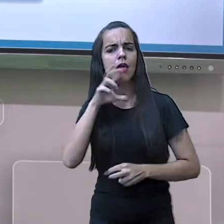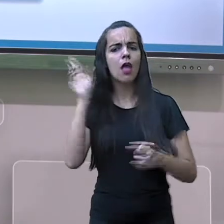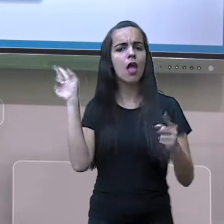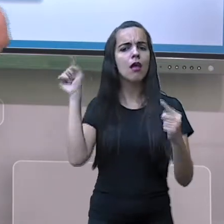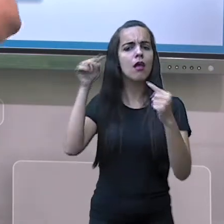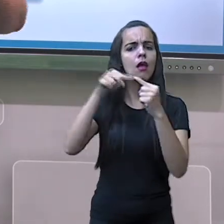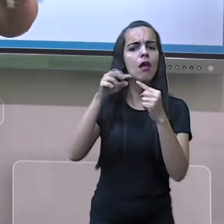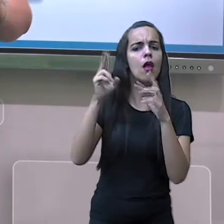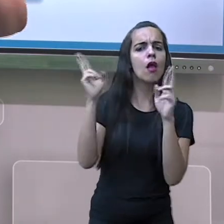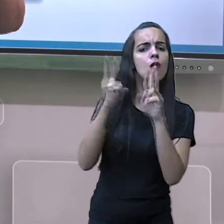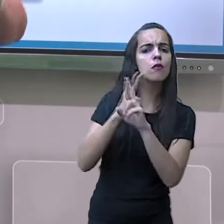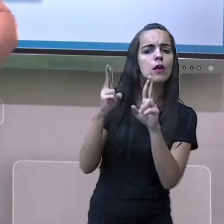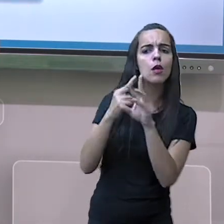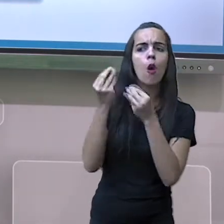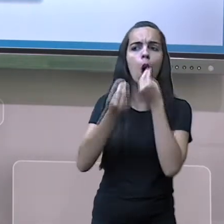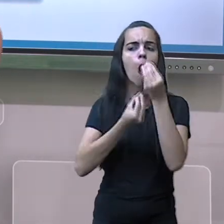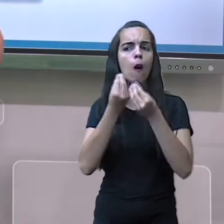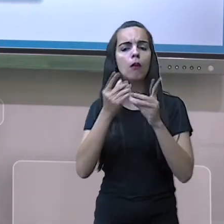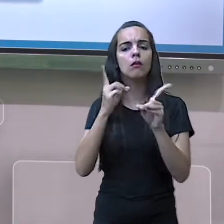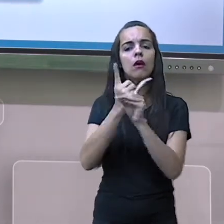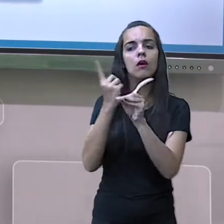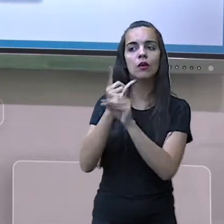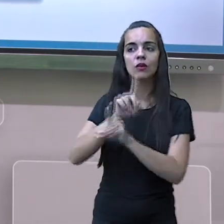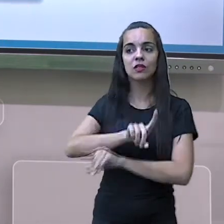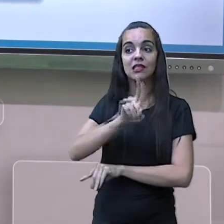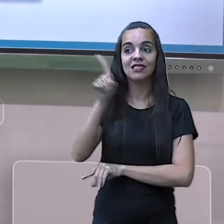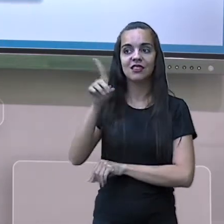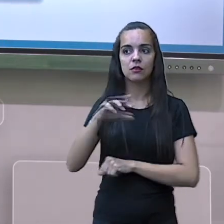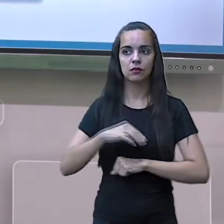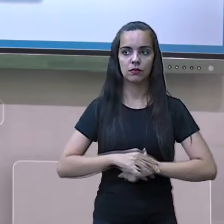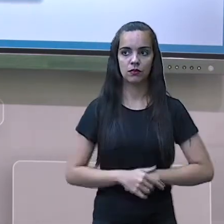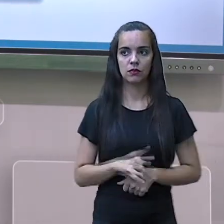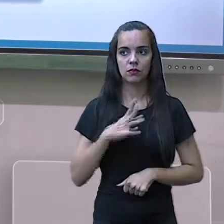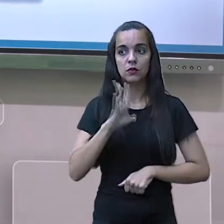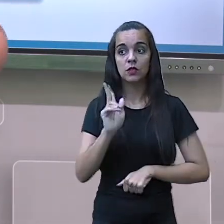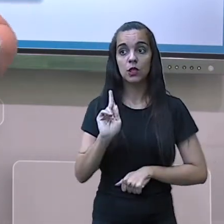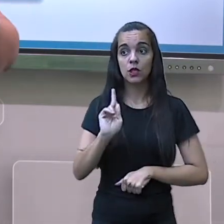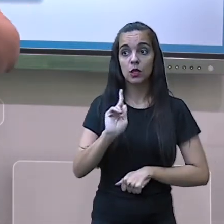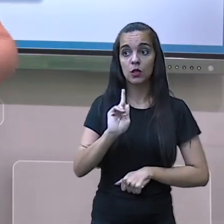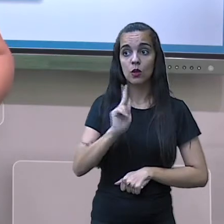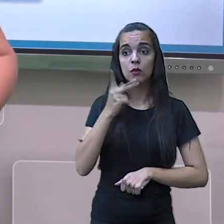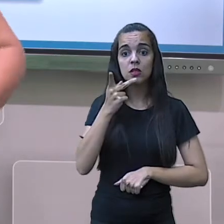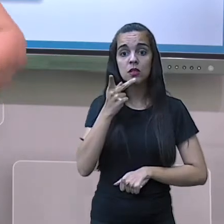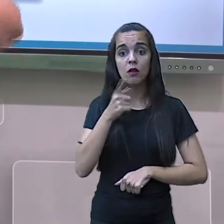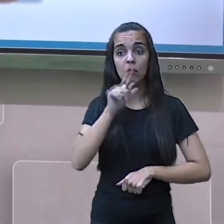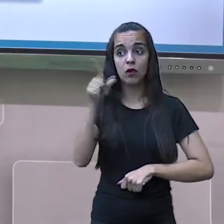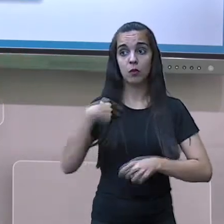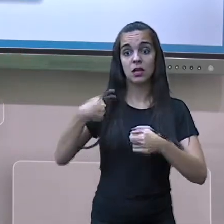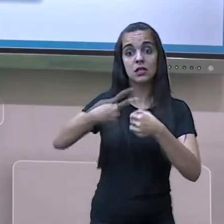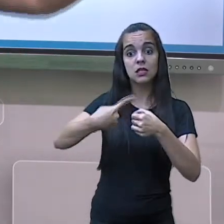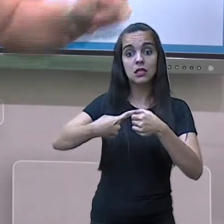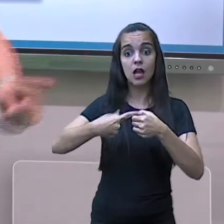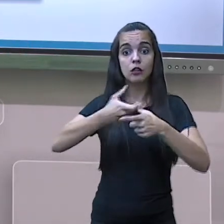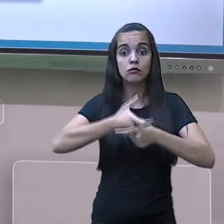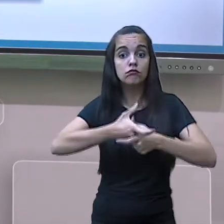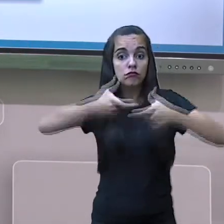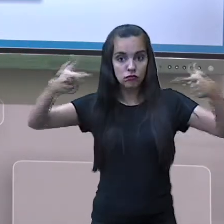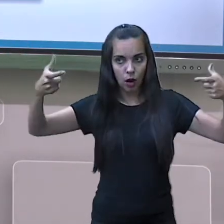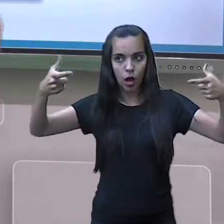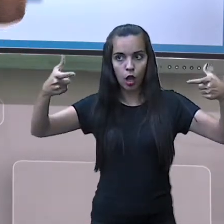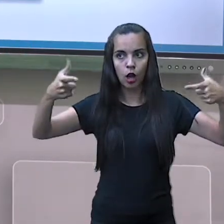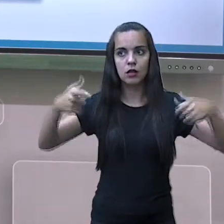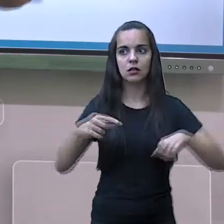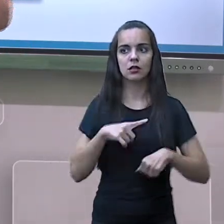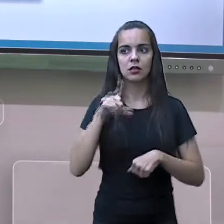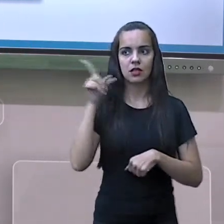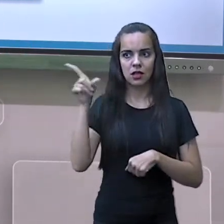mundo todo. Lá eu vou encontrar. Aí a pessoa parte. Então nós falamos que ela partiu para a metrópole nacional. Então